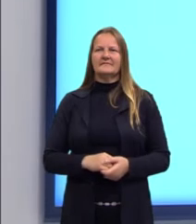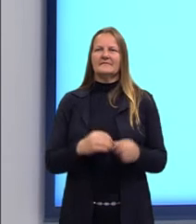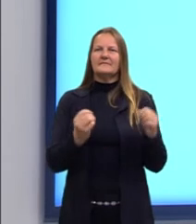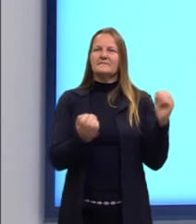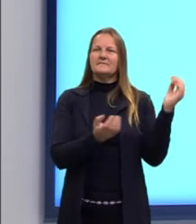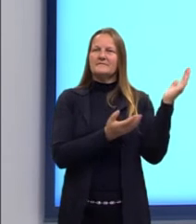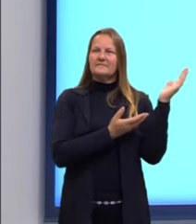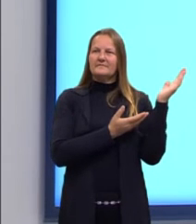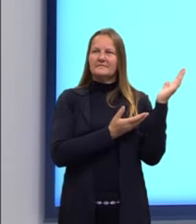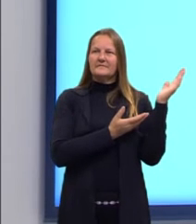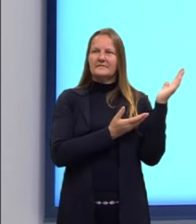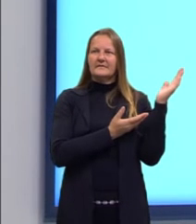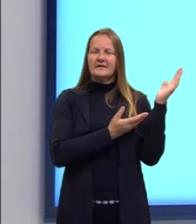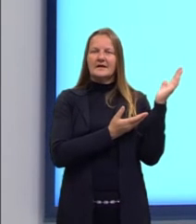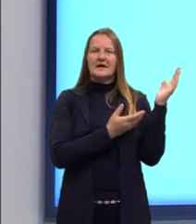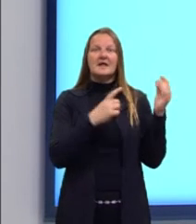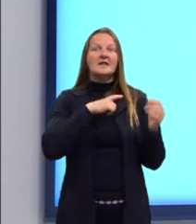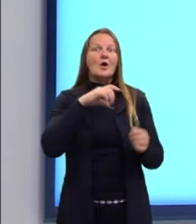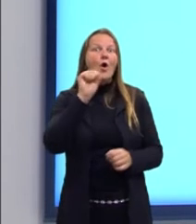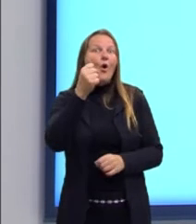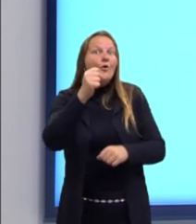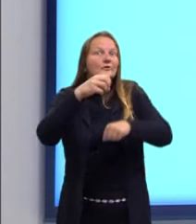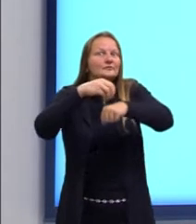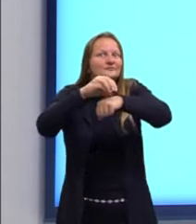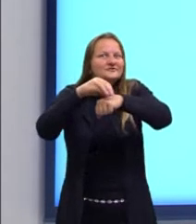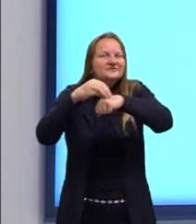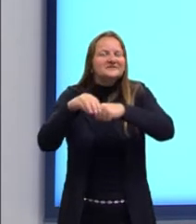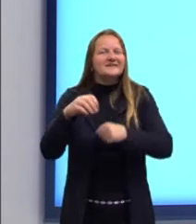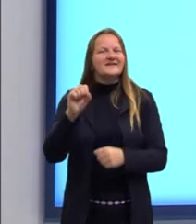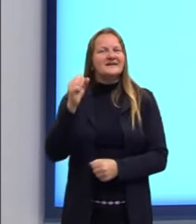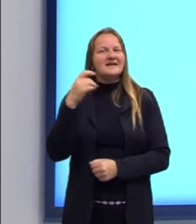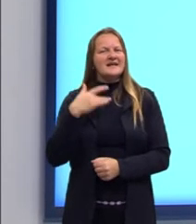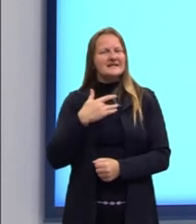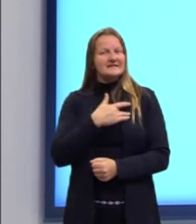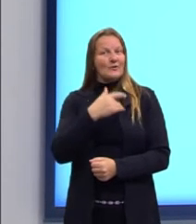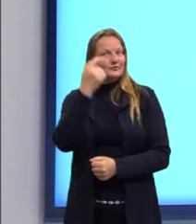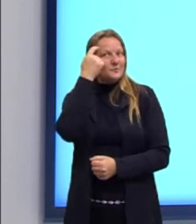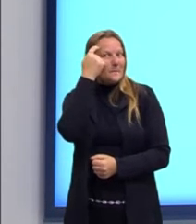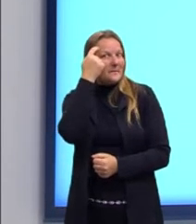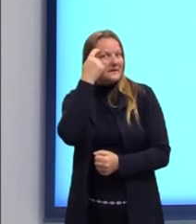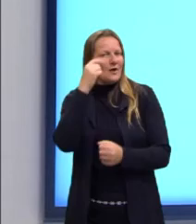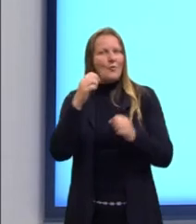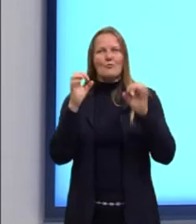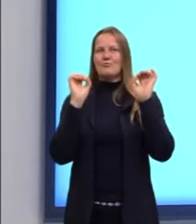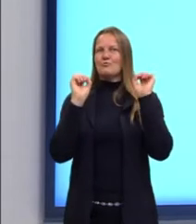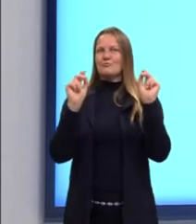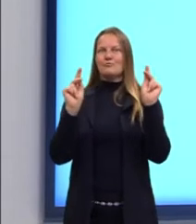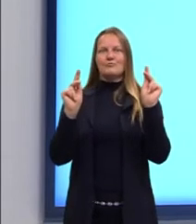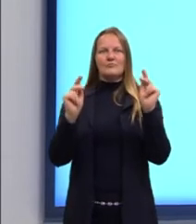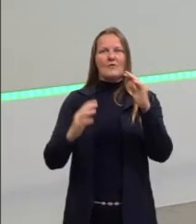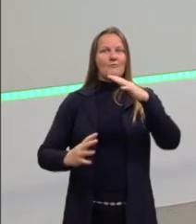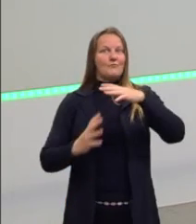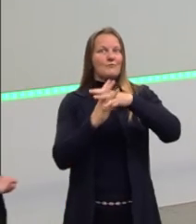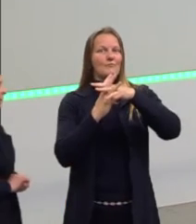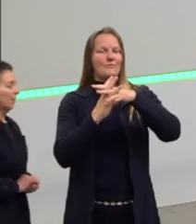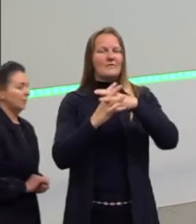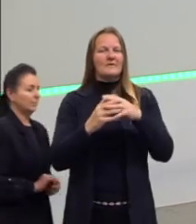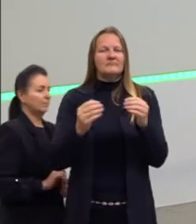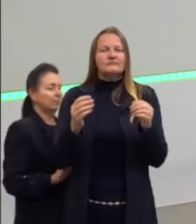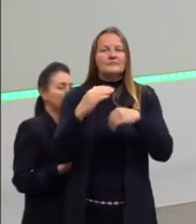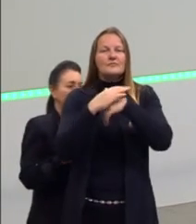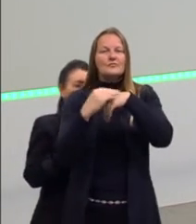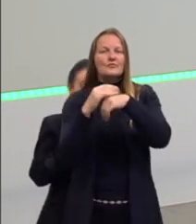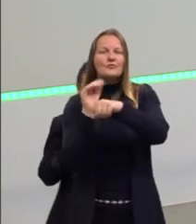Então, aqui tem oito dicas para manter a tua saúde mental em dia. Praticar a gentileza,